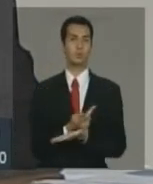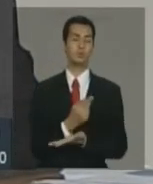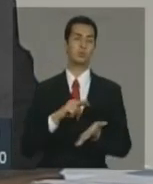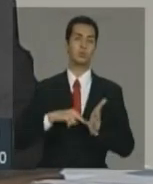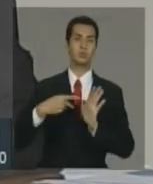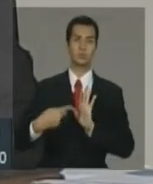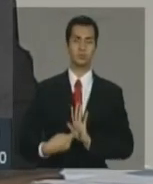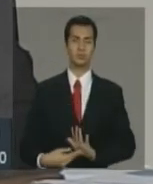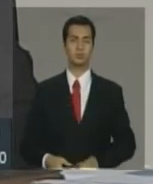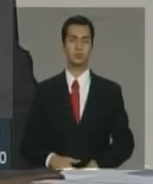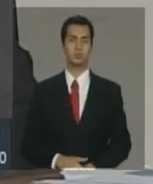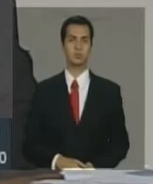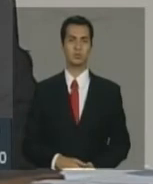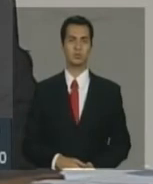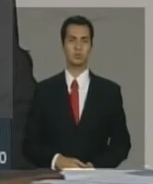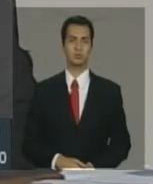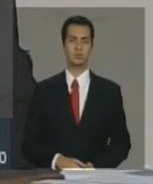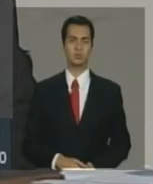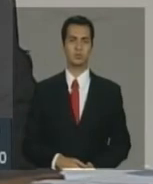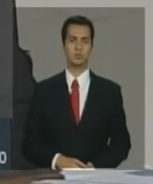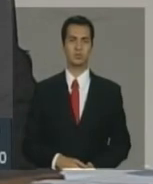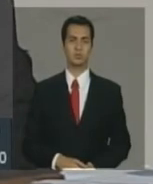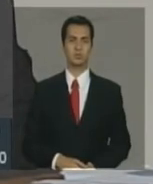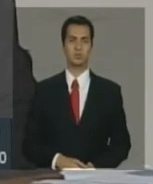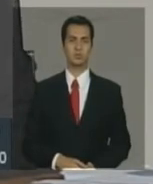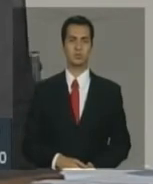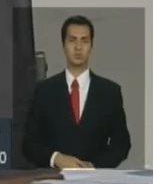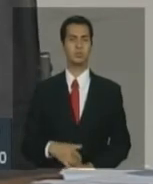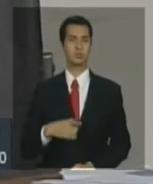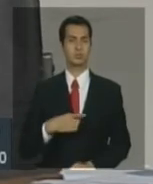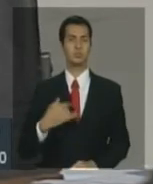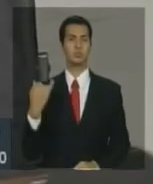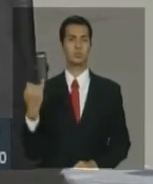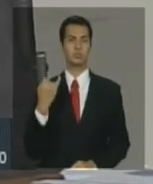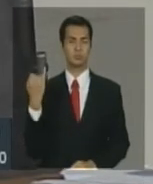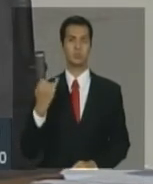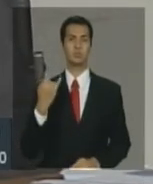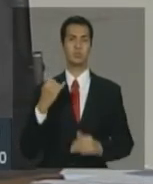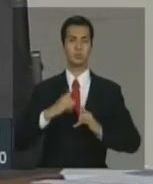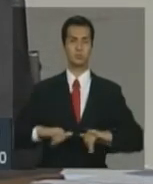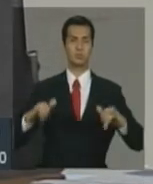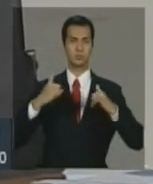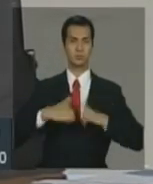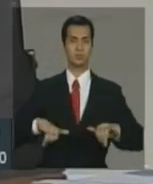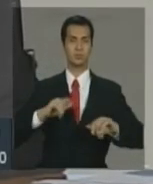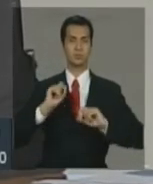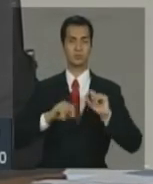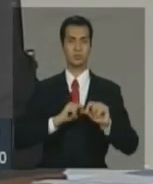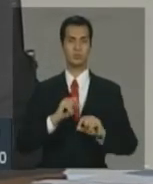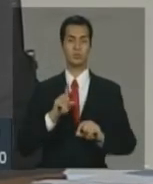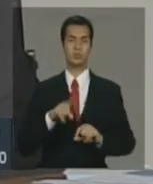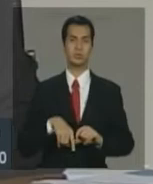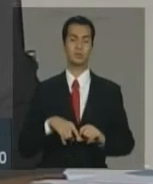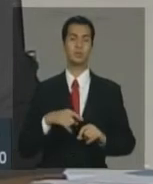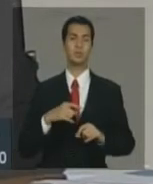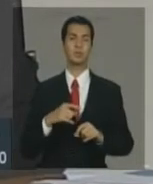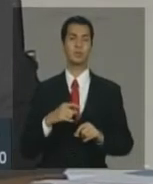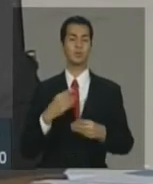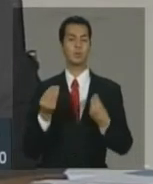significa uma notícia muito importante, de grande impacto do ponto de vista das expectativas,